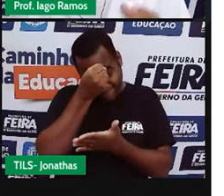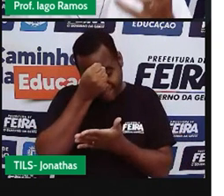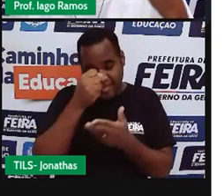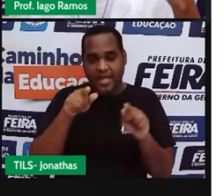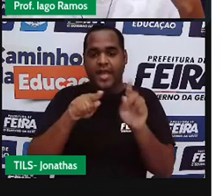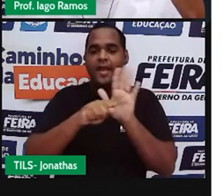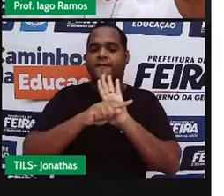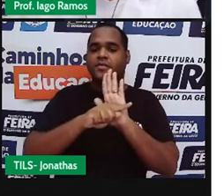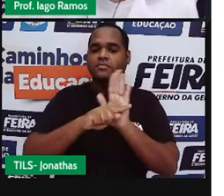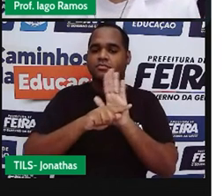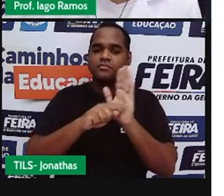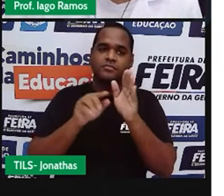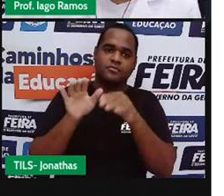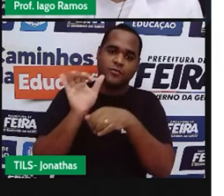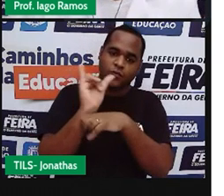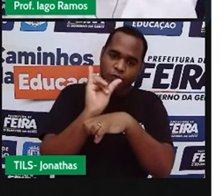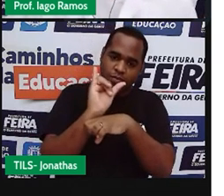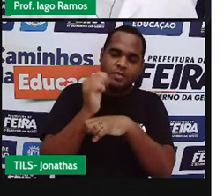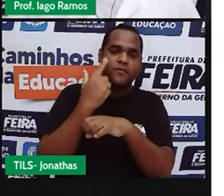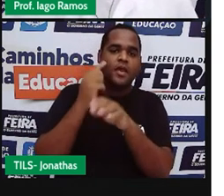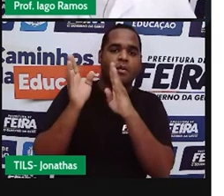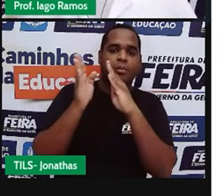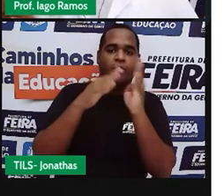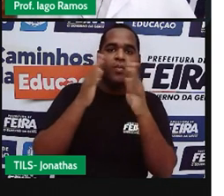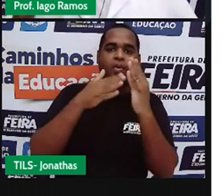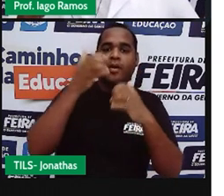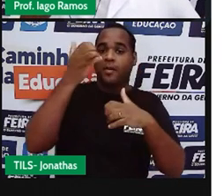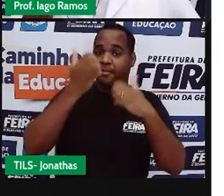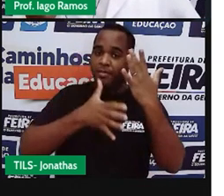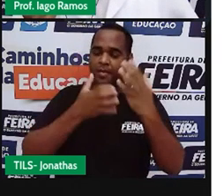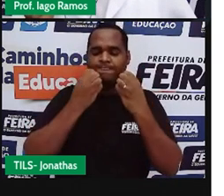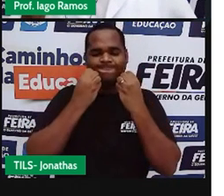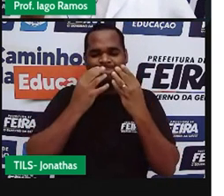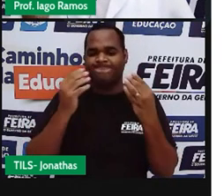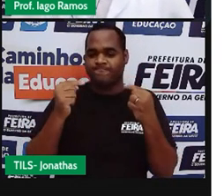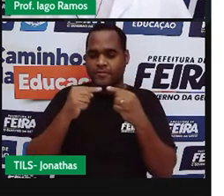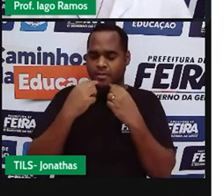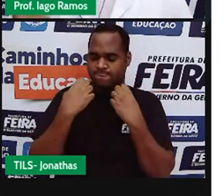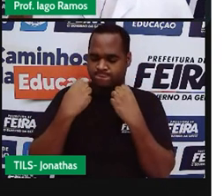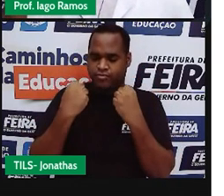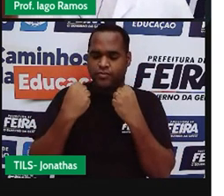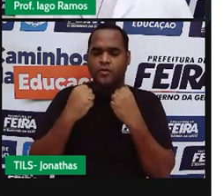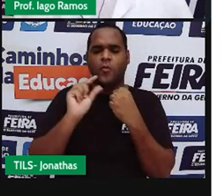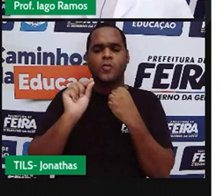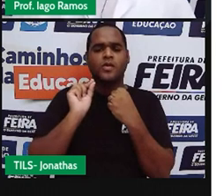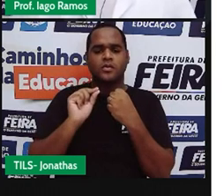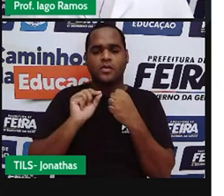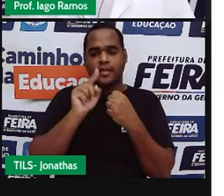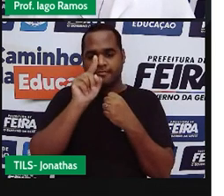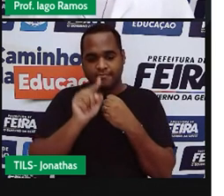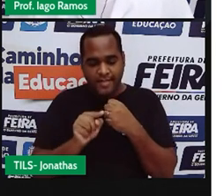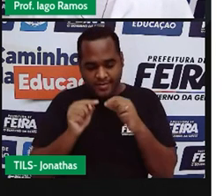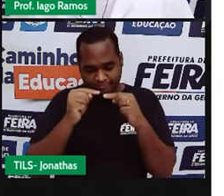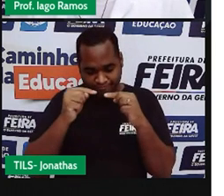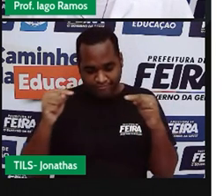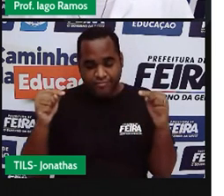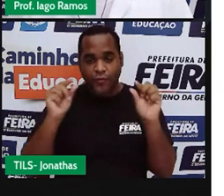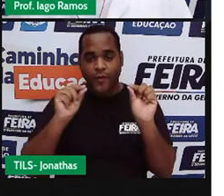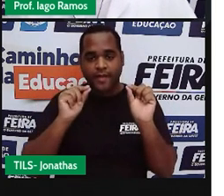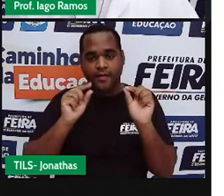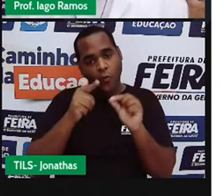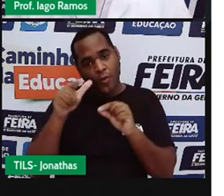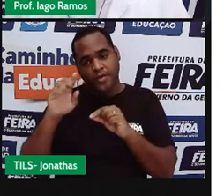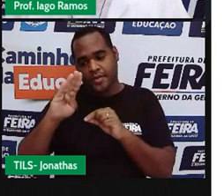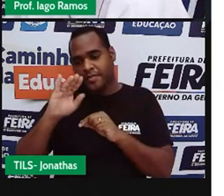esse vídeo, você fortalece o que você aprendeu de mediatriz e começa a entender bissetriz que é um conteúdo para a próxima